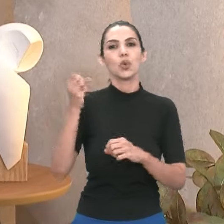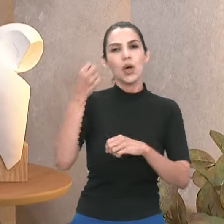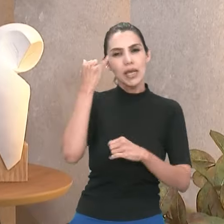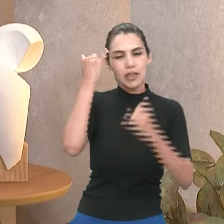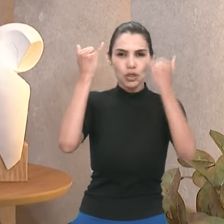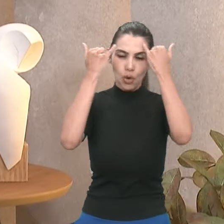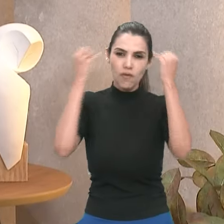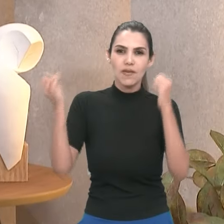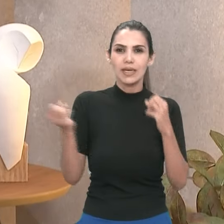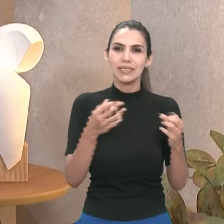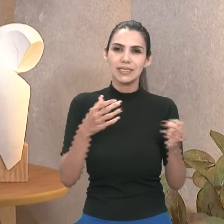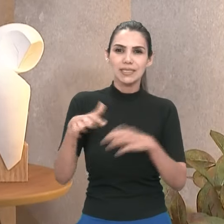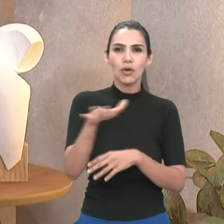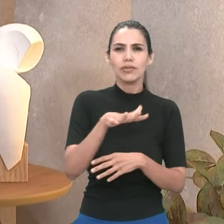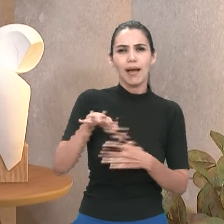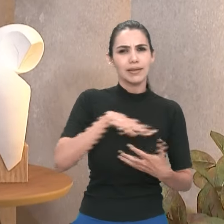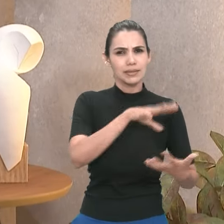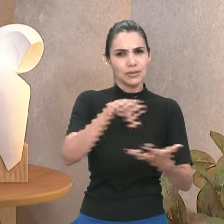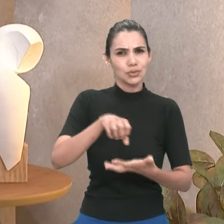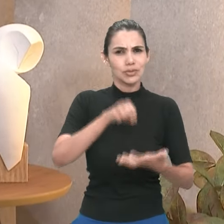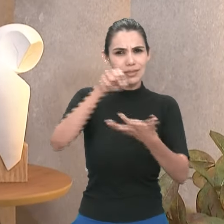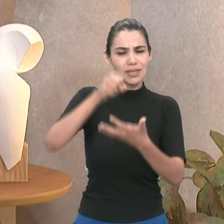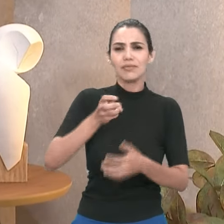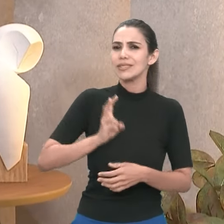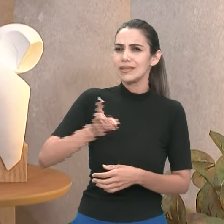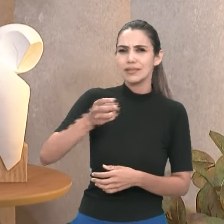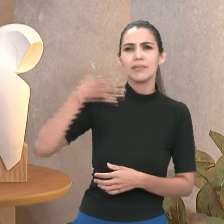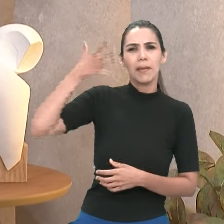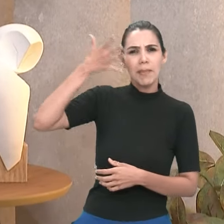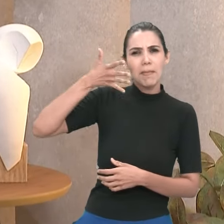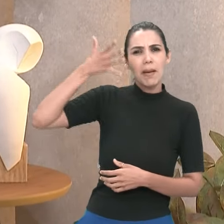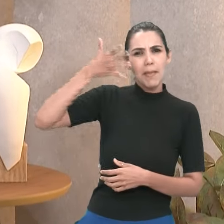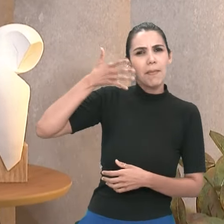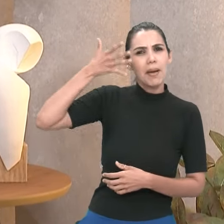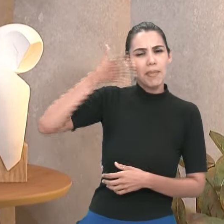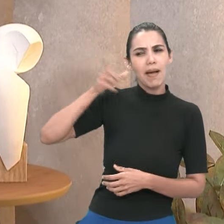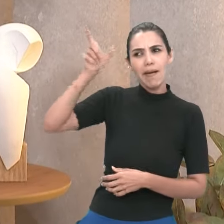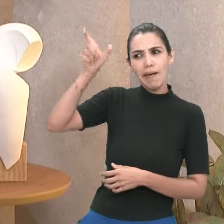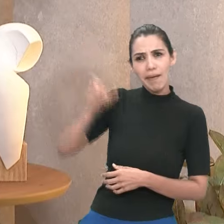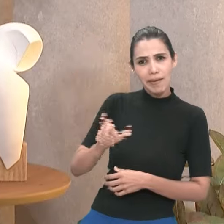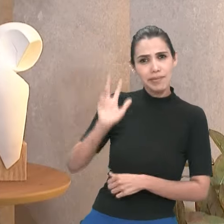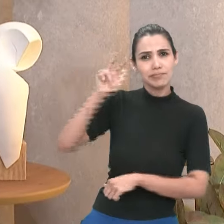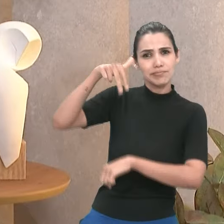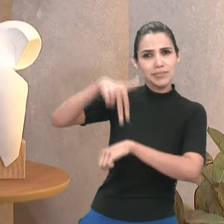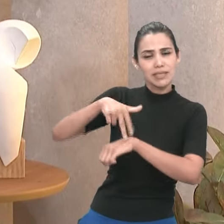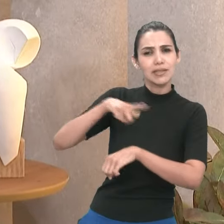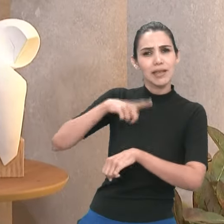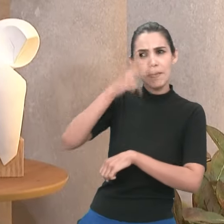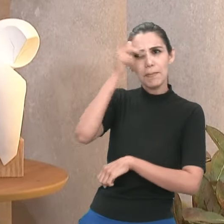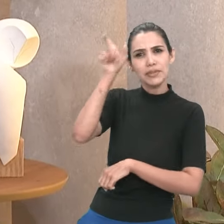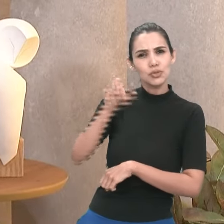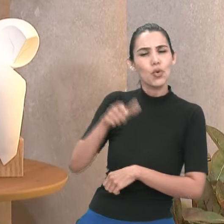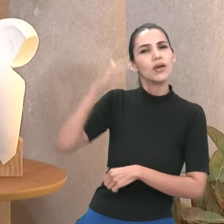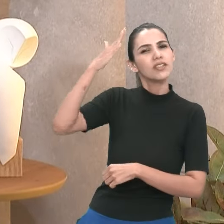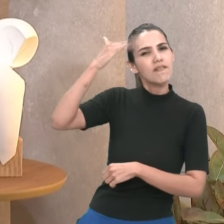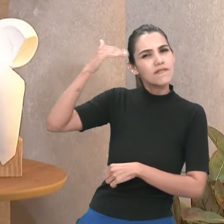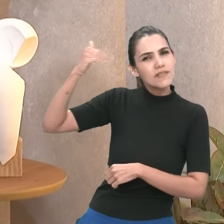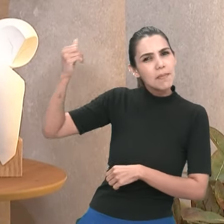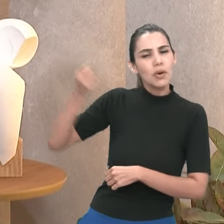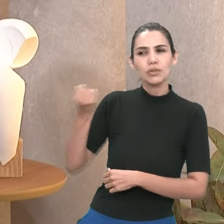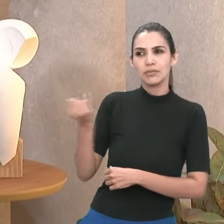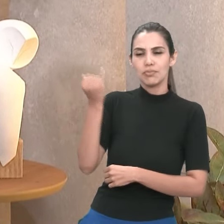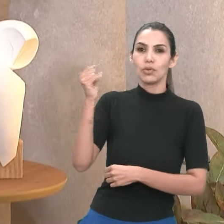desenvolvimento social e sustentável. Então, sempre as palestras trazem nomes de grande importância à atuação nacional, ligados também ao tema do nosso